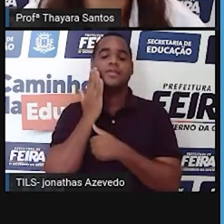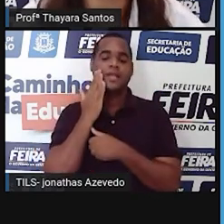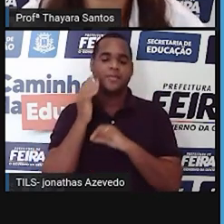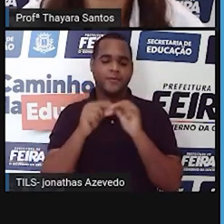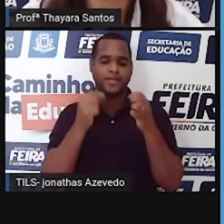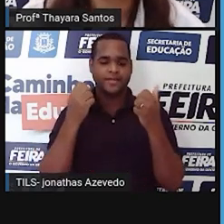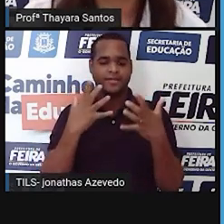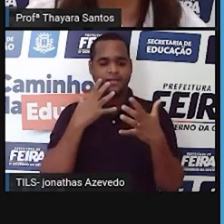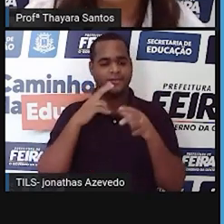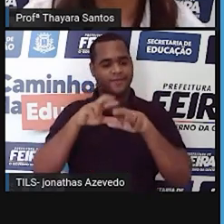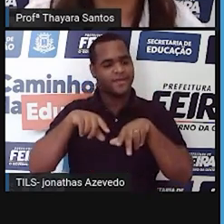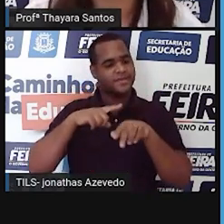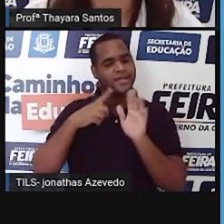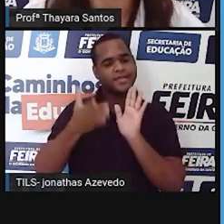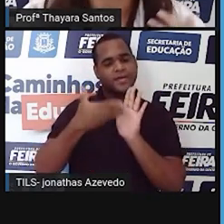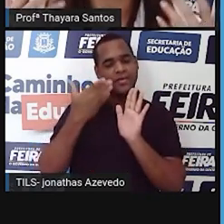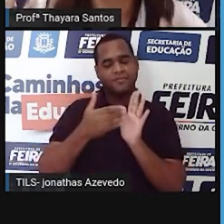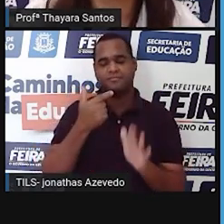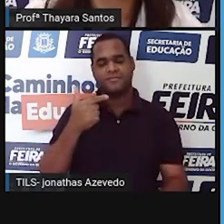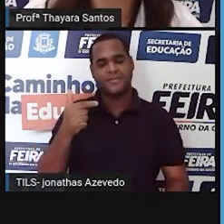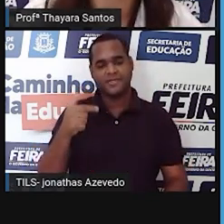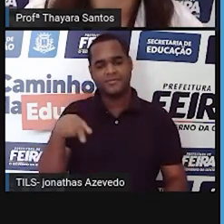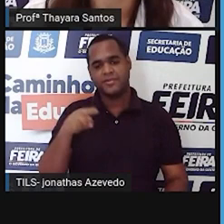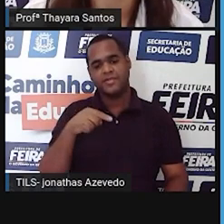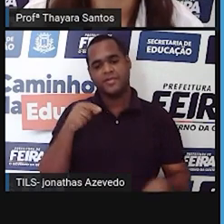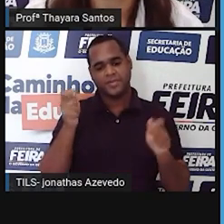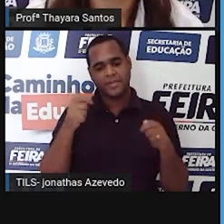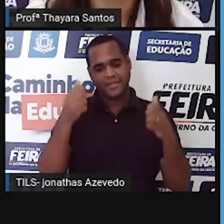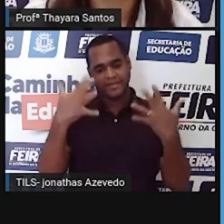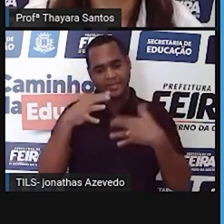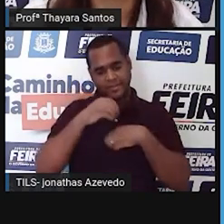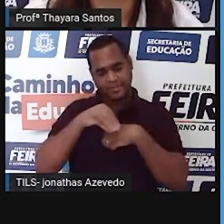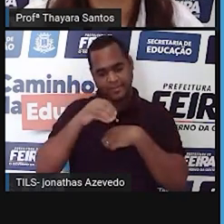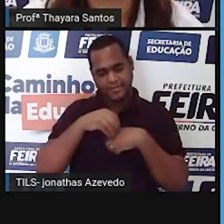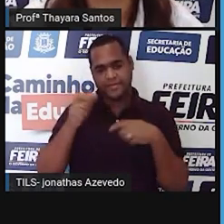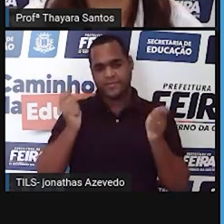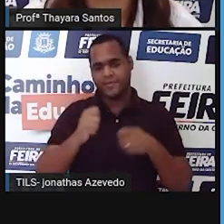muitas vezes nos livros não aparecem, então que a gente vá atrás dessa informação.